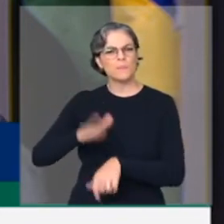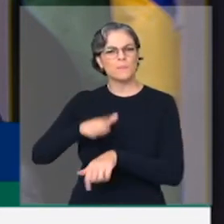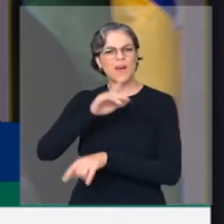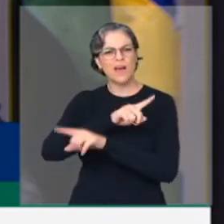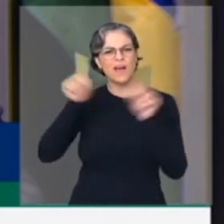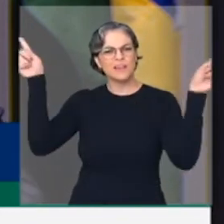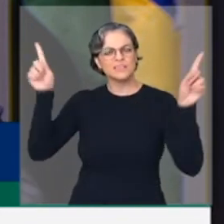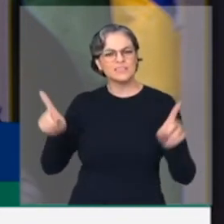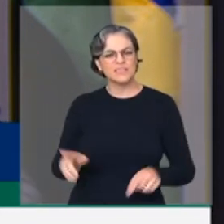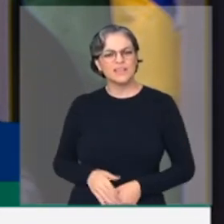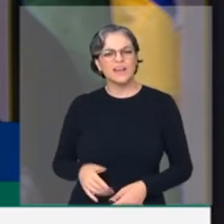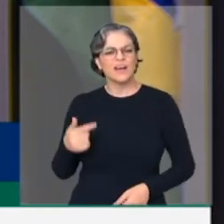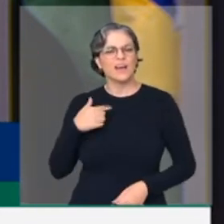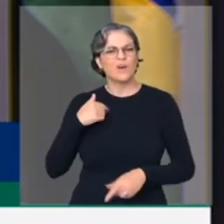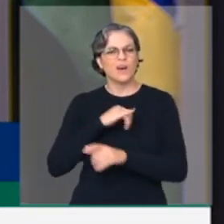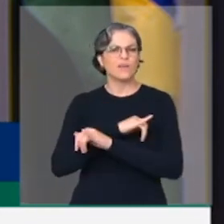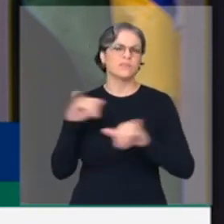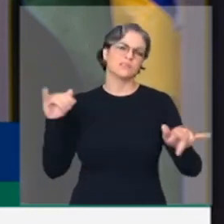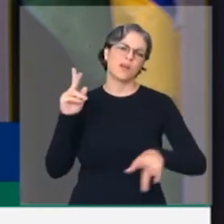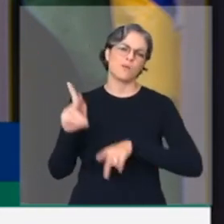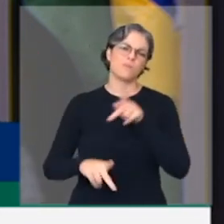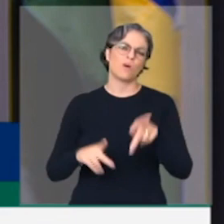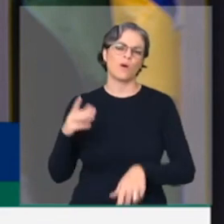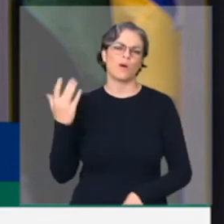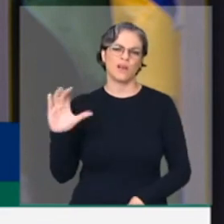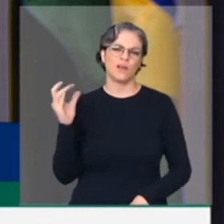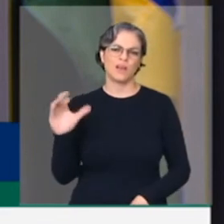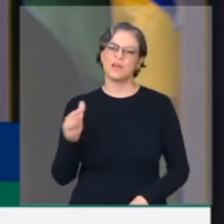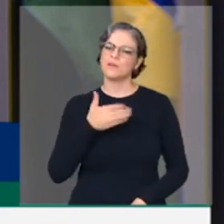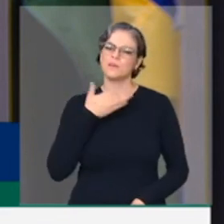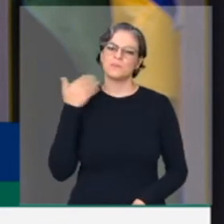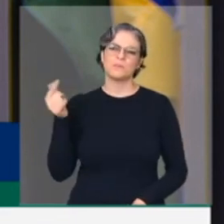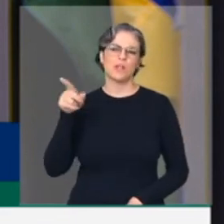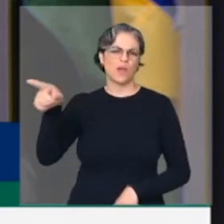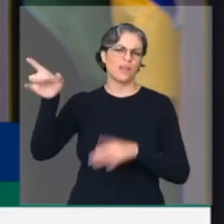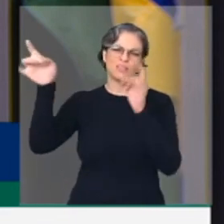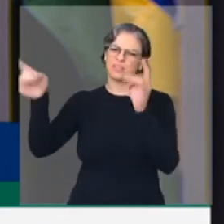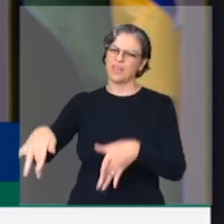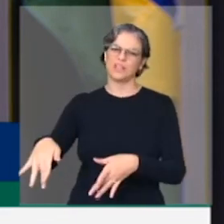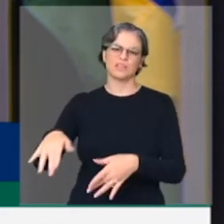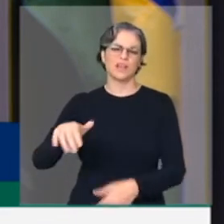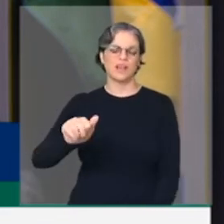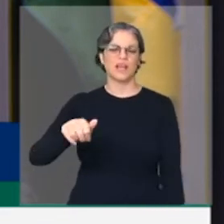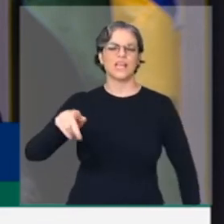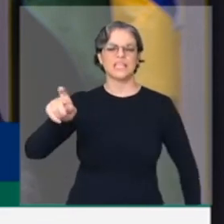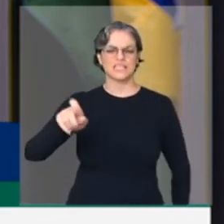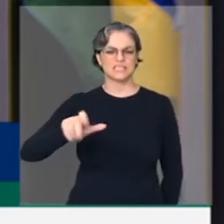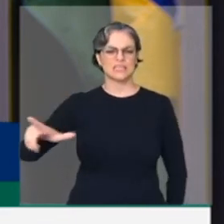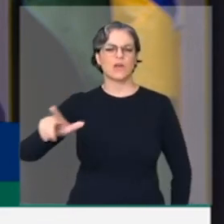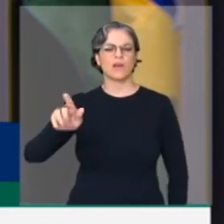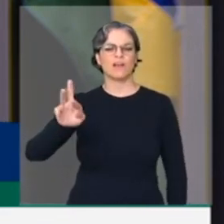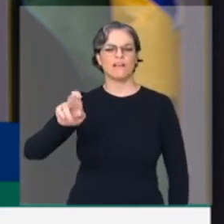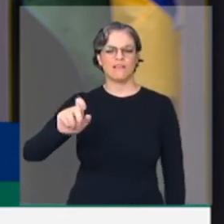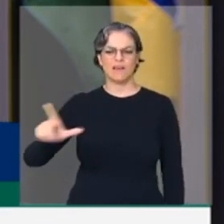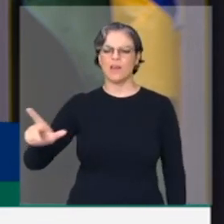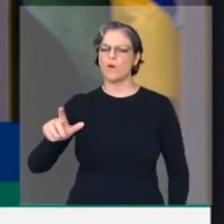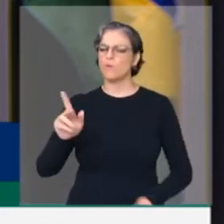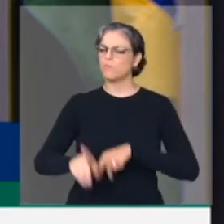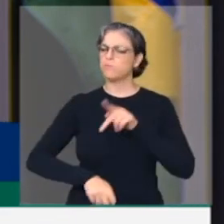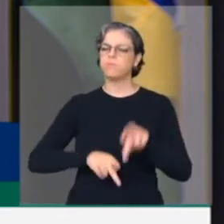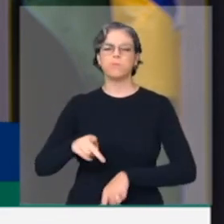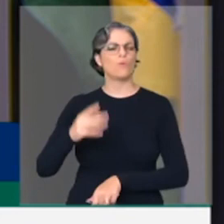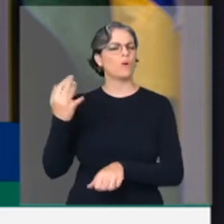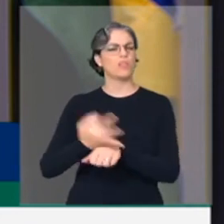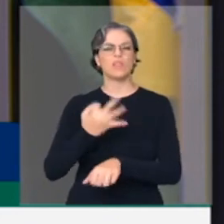campanha para todo niteroense. Renuncia, Axel. Renuncia, Grael. O povo de Niterói não aguenta